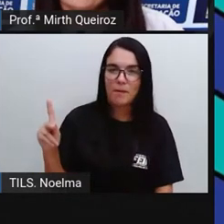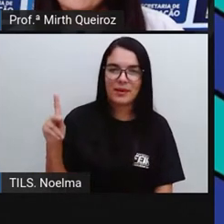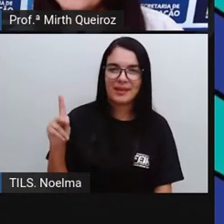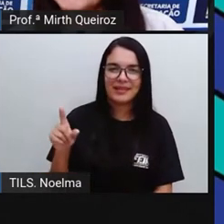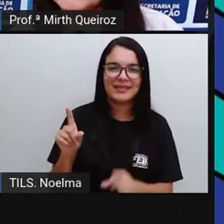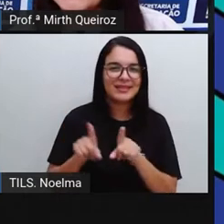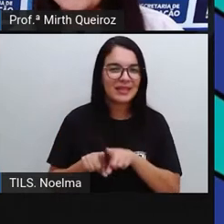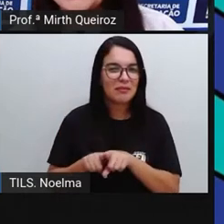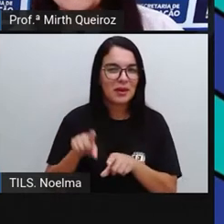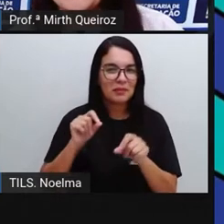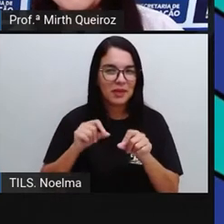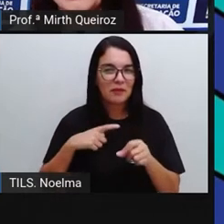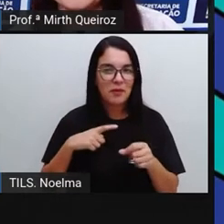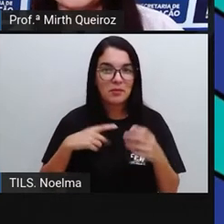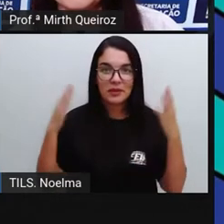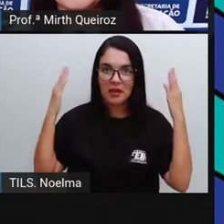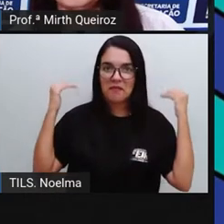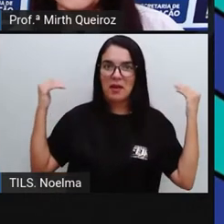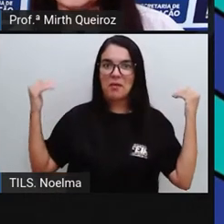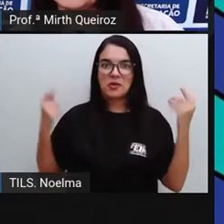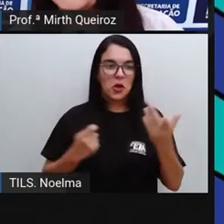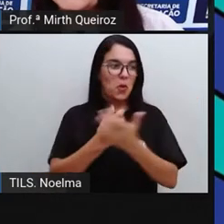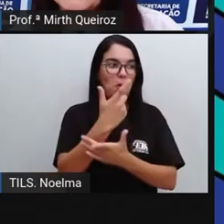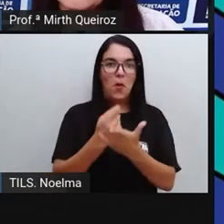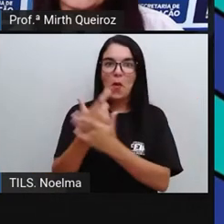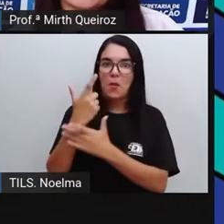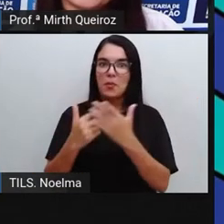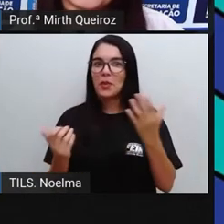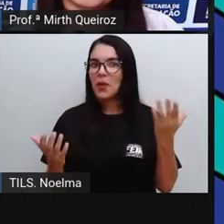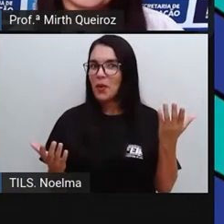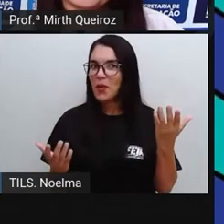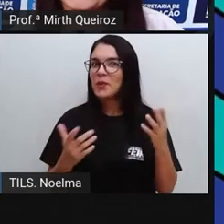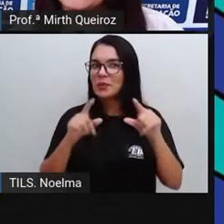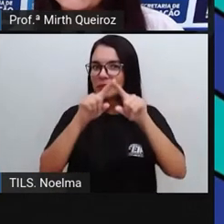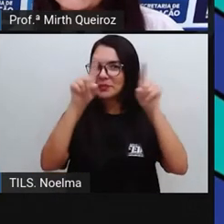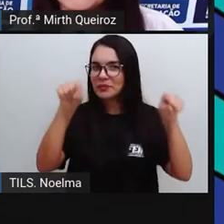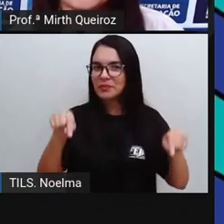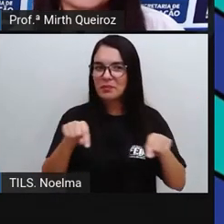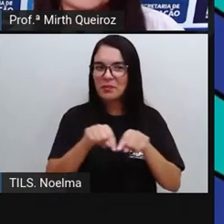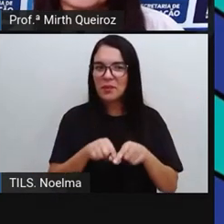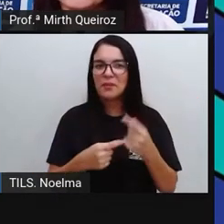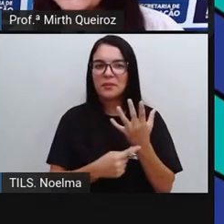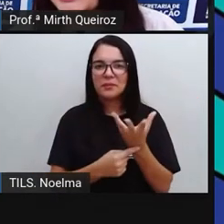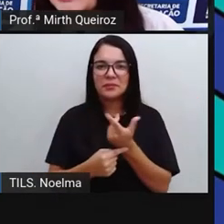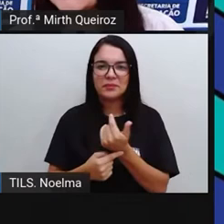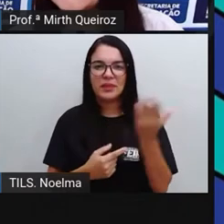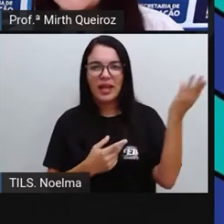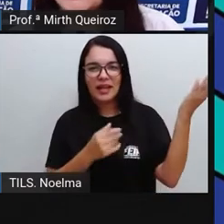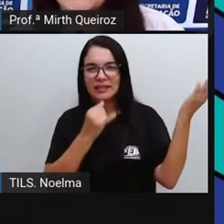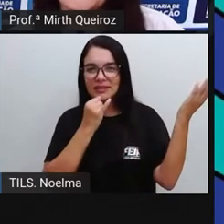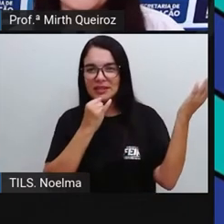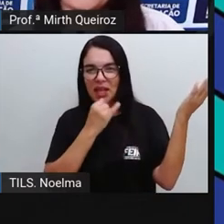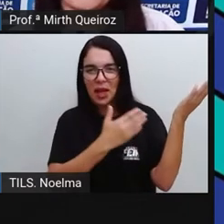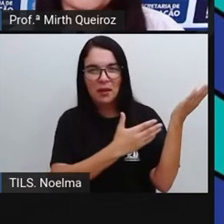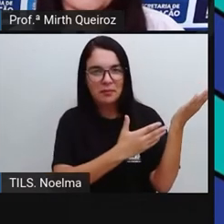por muitas celebridades norte-americanas, como por exemplo Madonna, Michael Jackson,